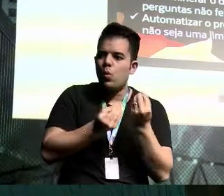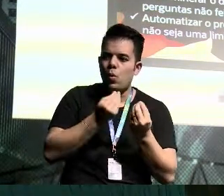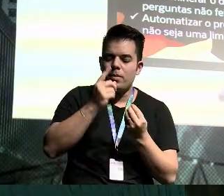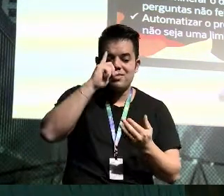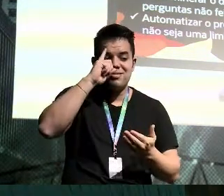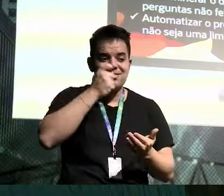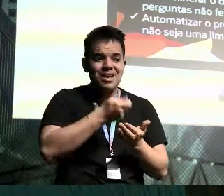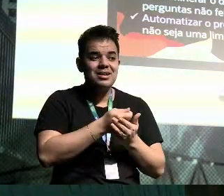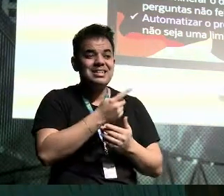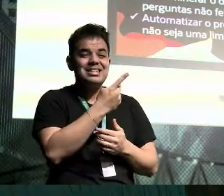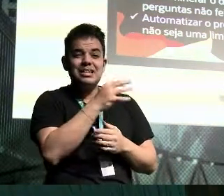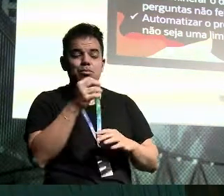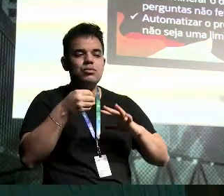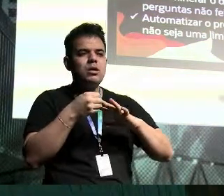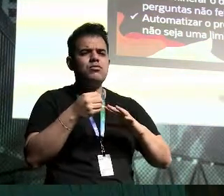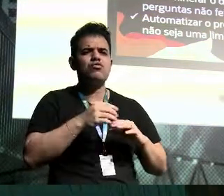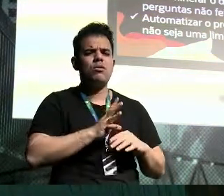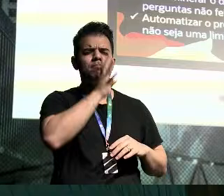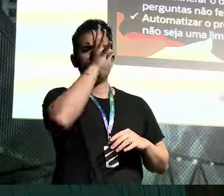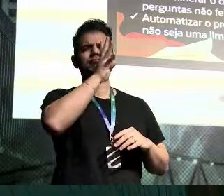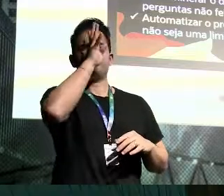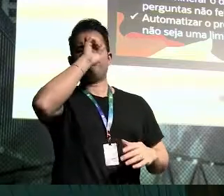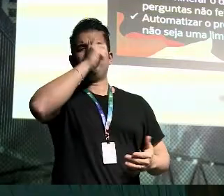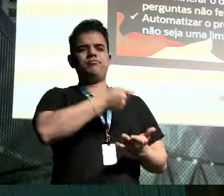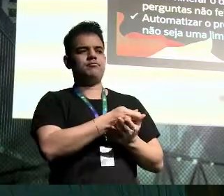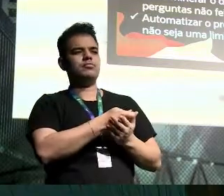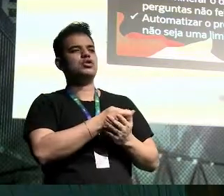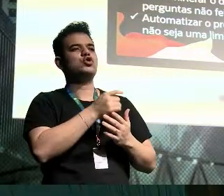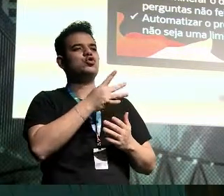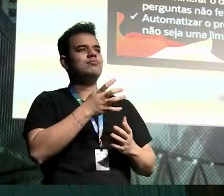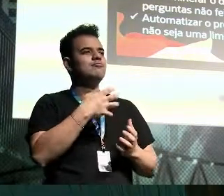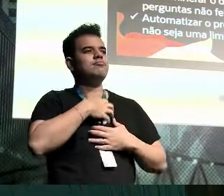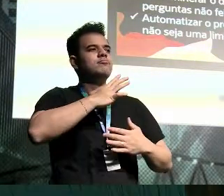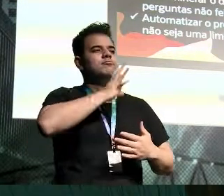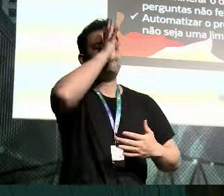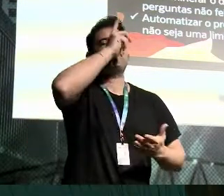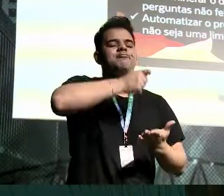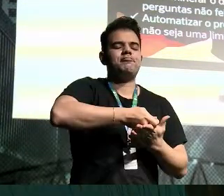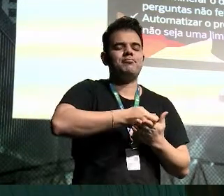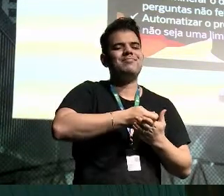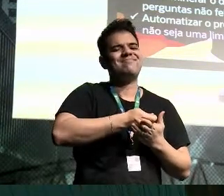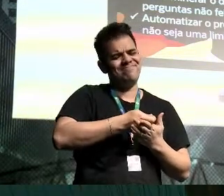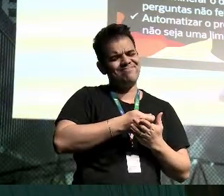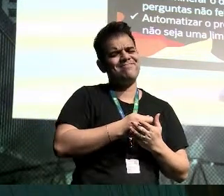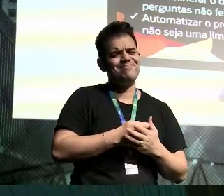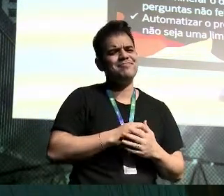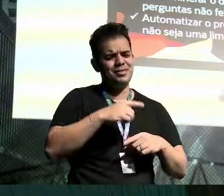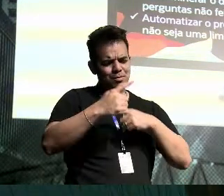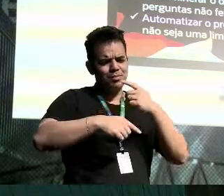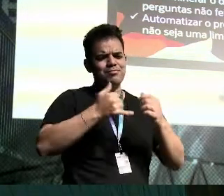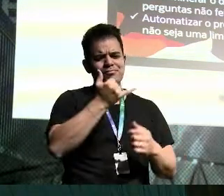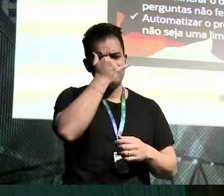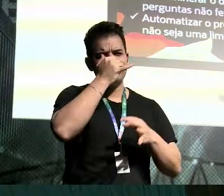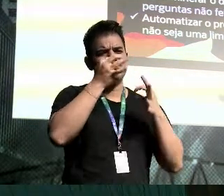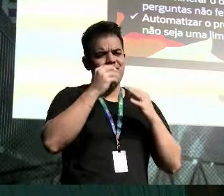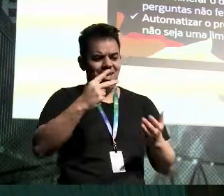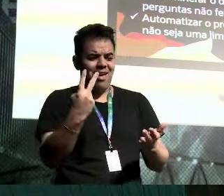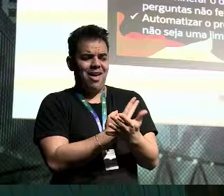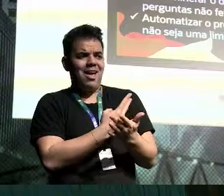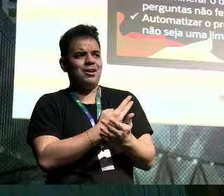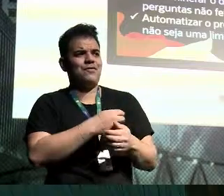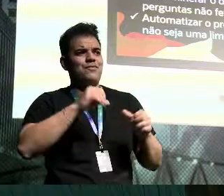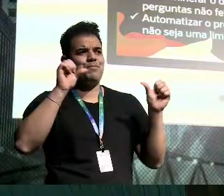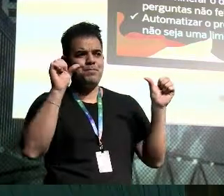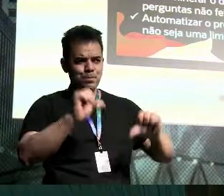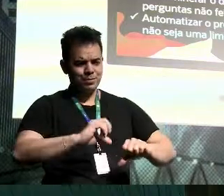decisões sem embasamento. Decisões puramente emocionais. Decisões essas que podem te levar a um erro muito maior.